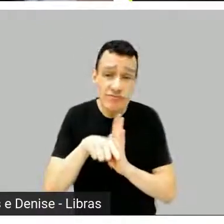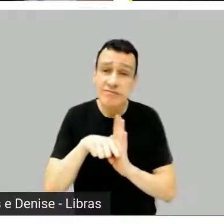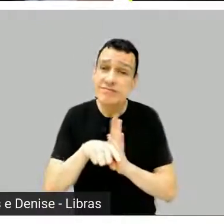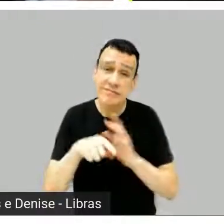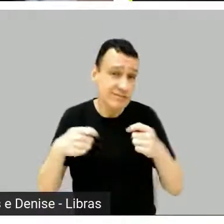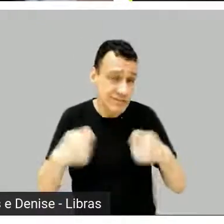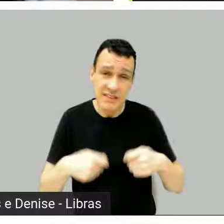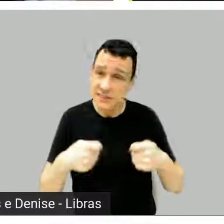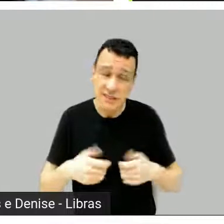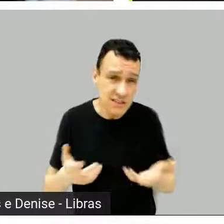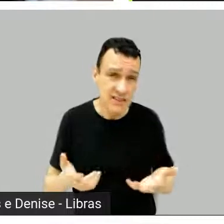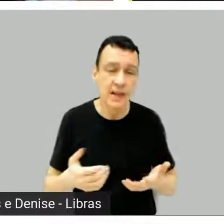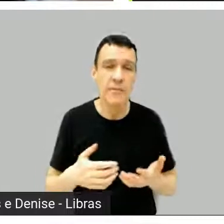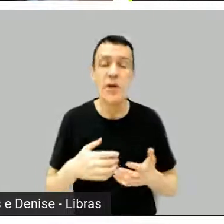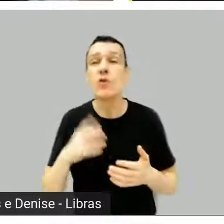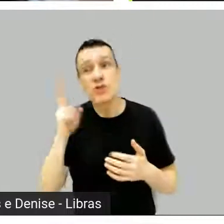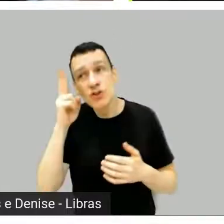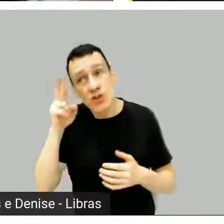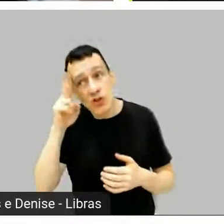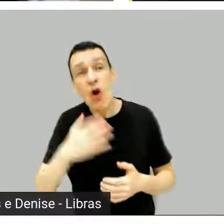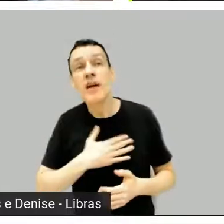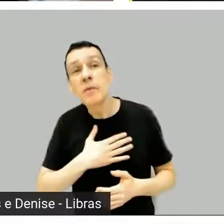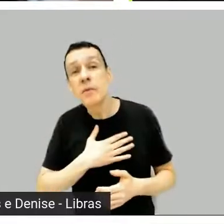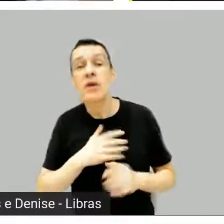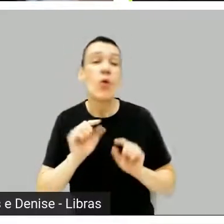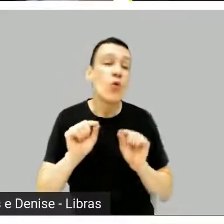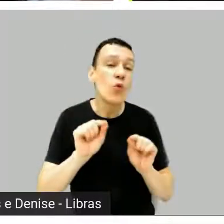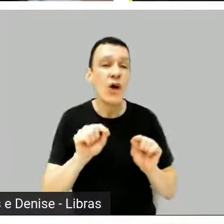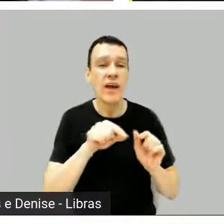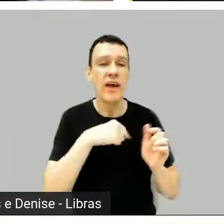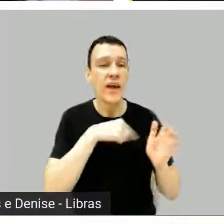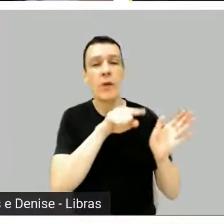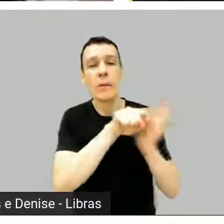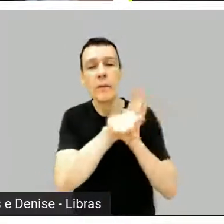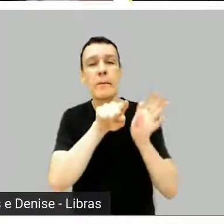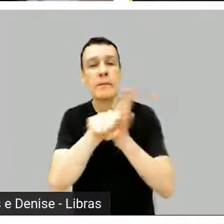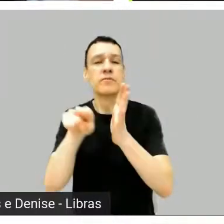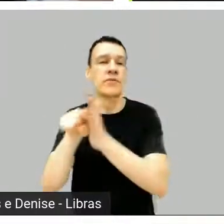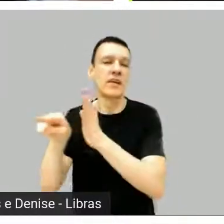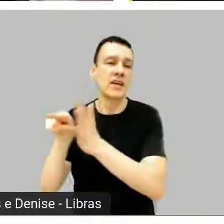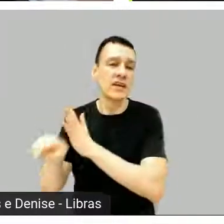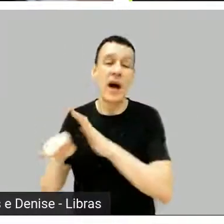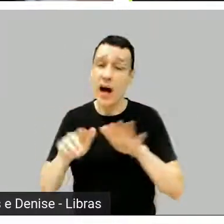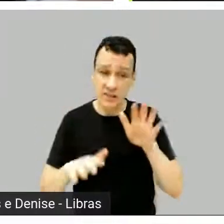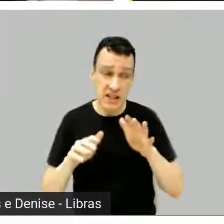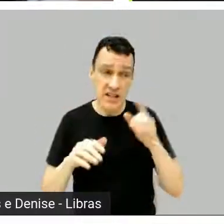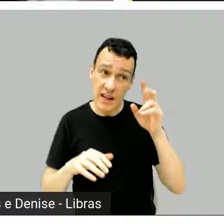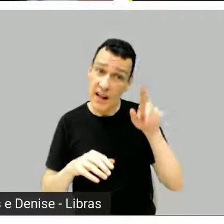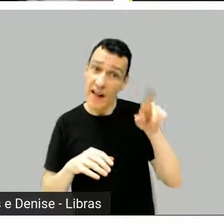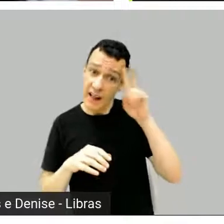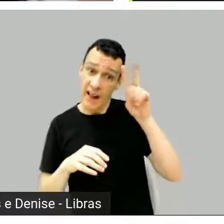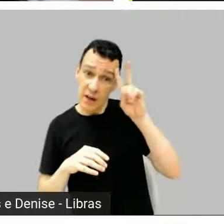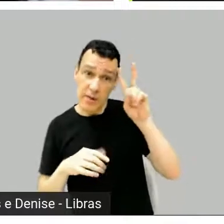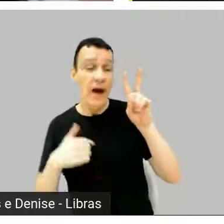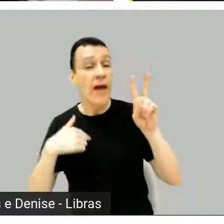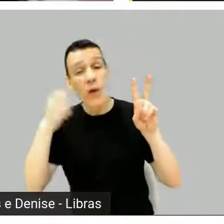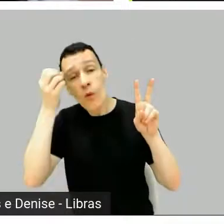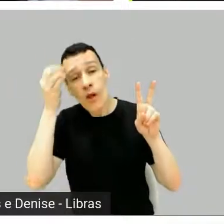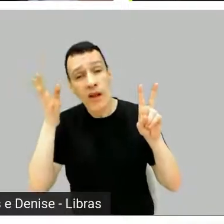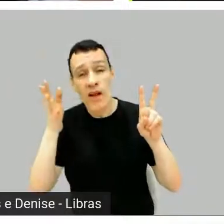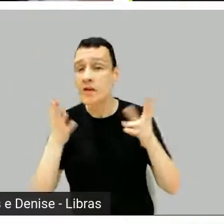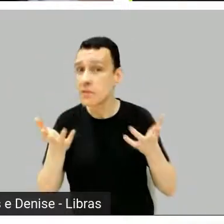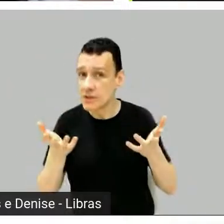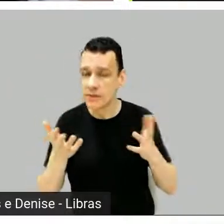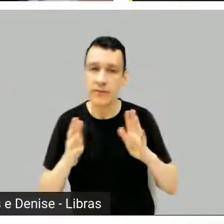lembravam de mim. Porque tem isso, né? Claro. As pessoas lembram coisas que você não lembra, etc. Então, se... Para uma